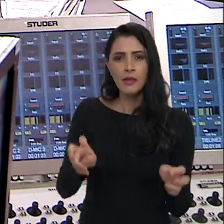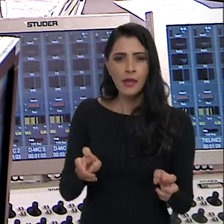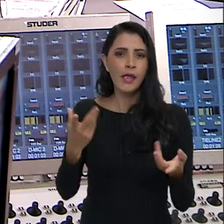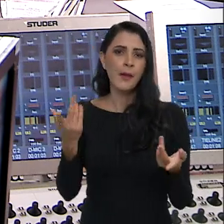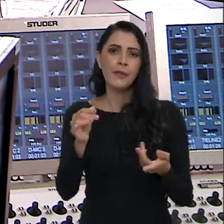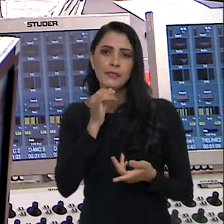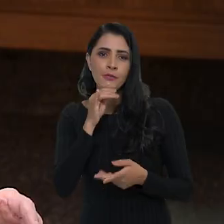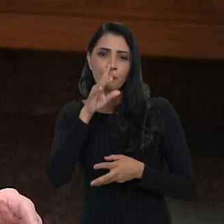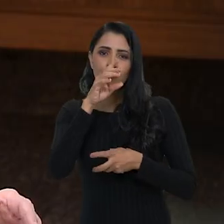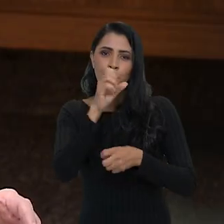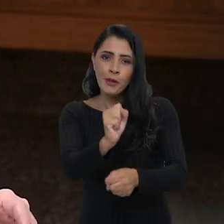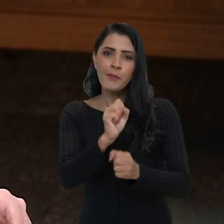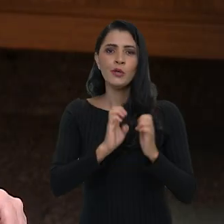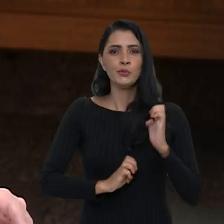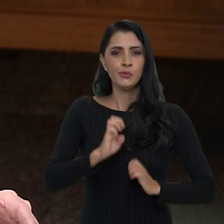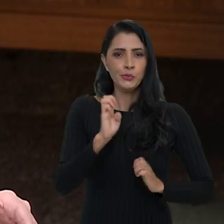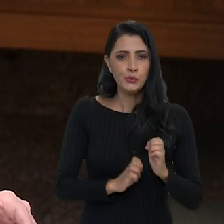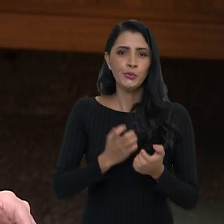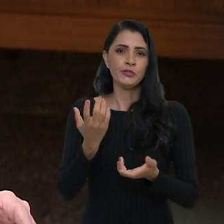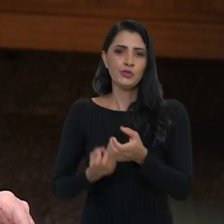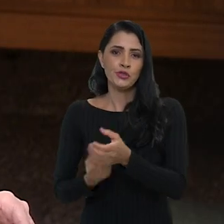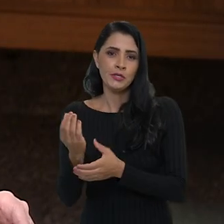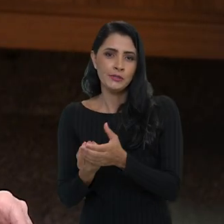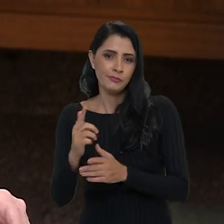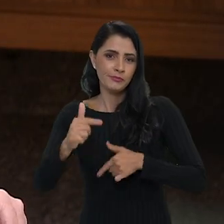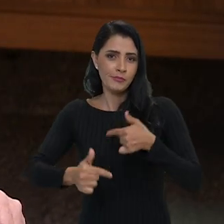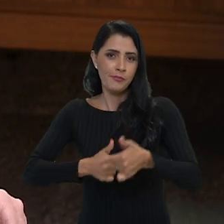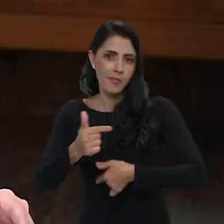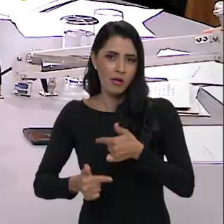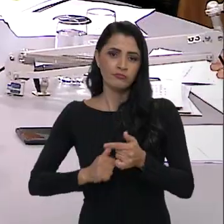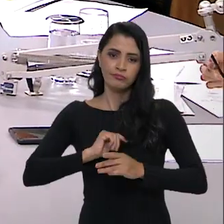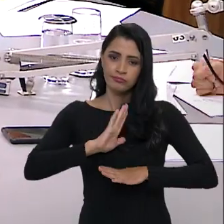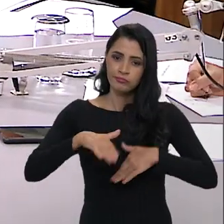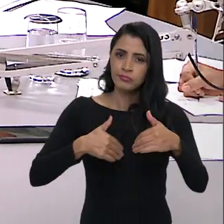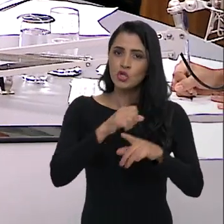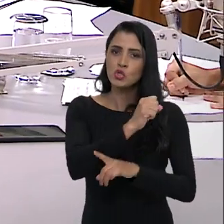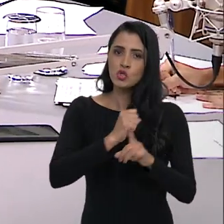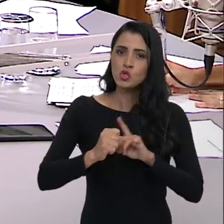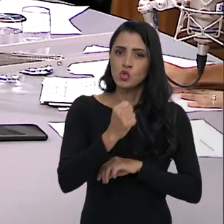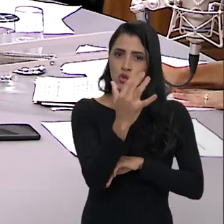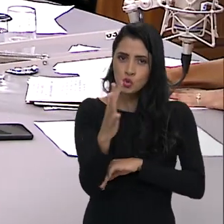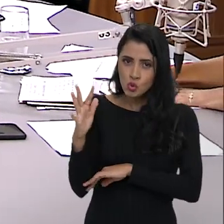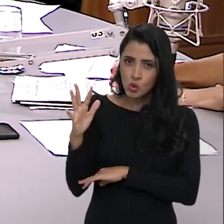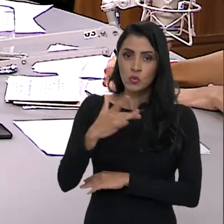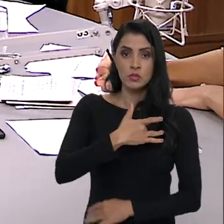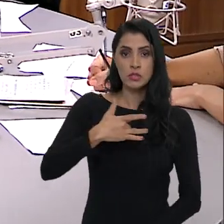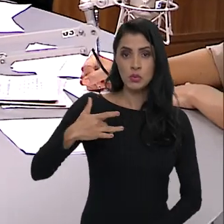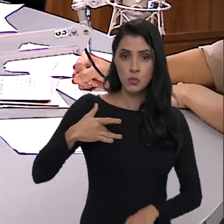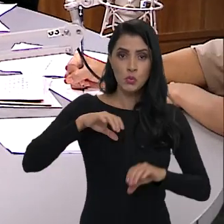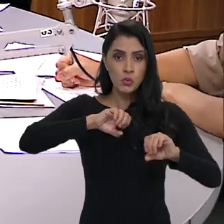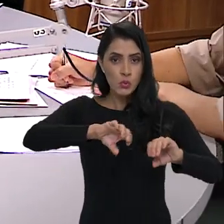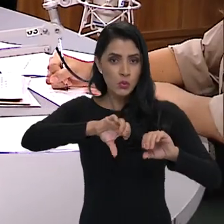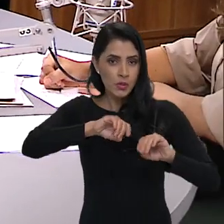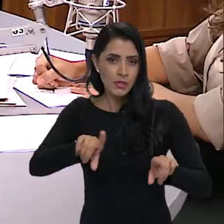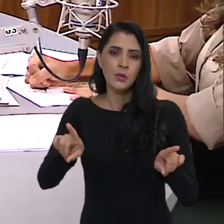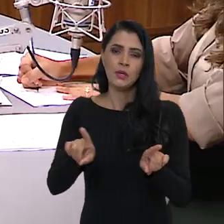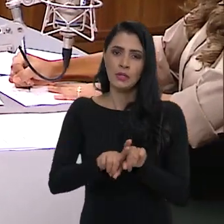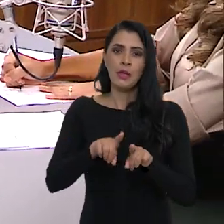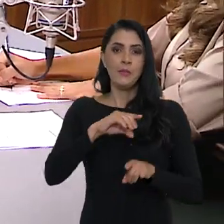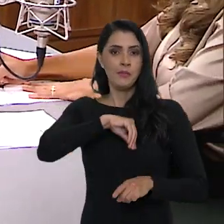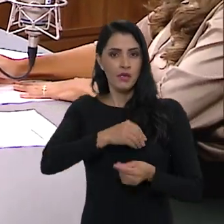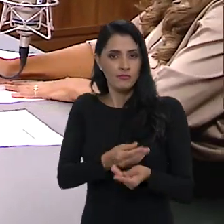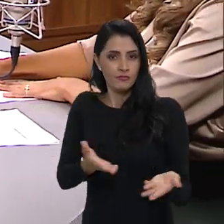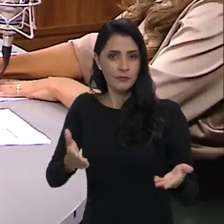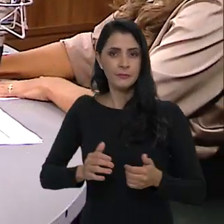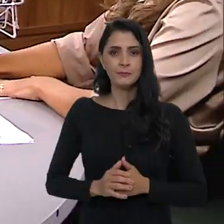abordados assuntos como fortalecimento da indústria, geração de emprego, desenvolvimento socioambiental, saúde, educação